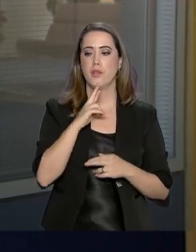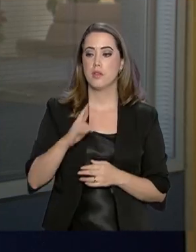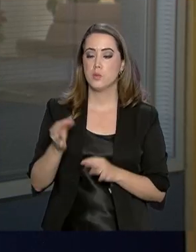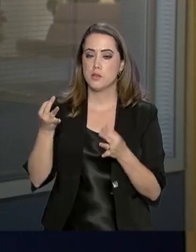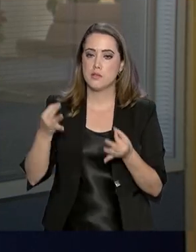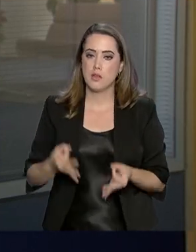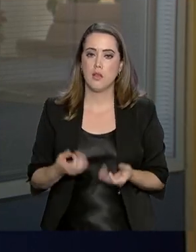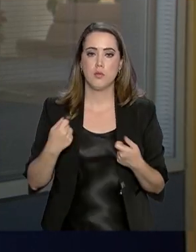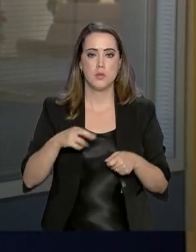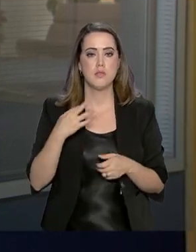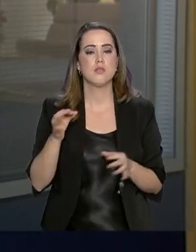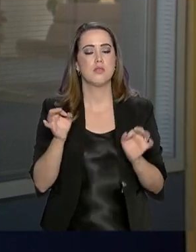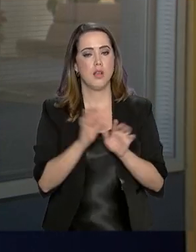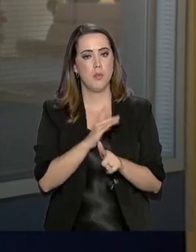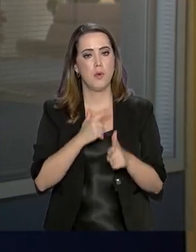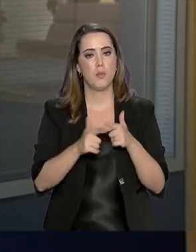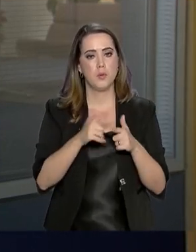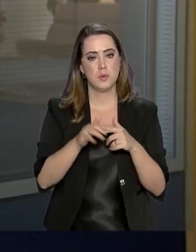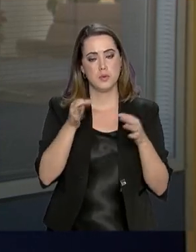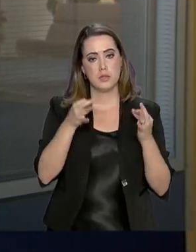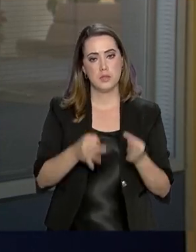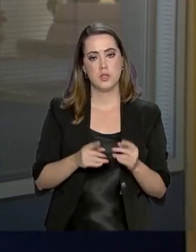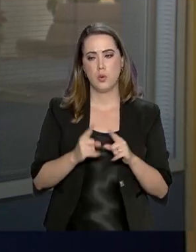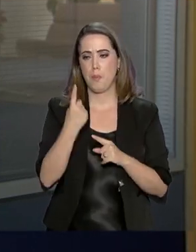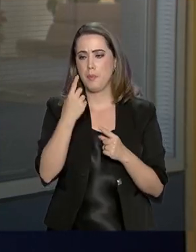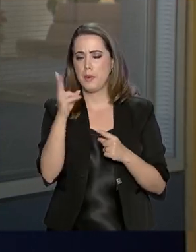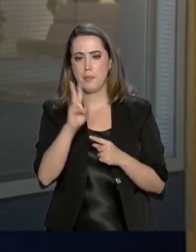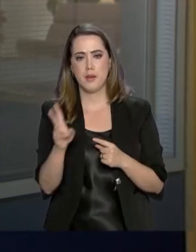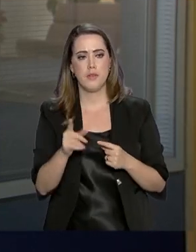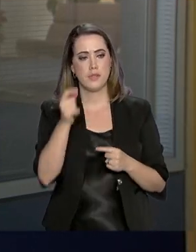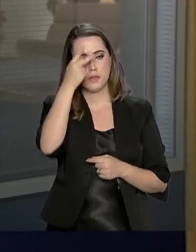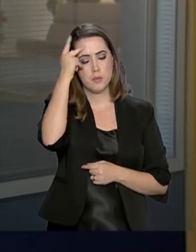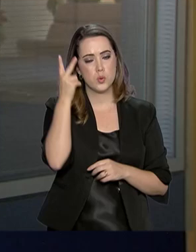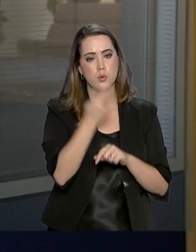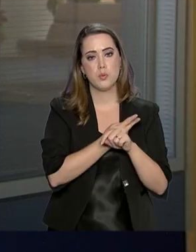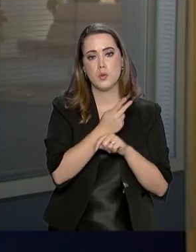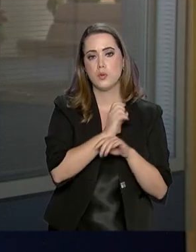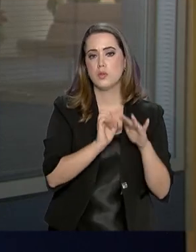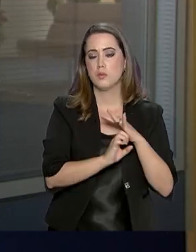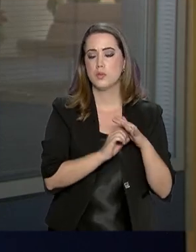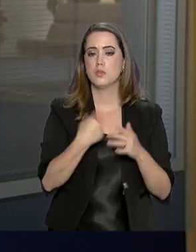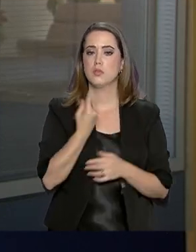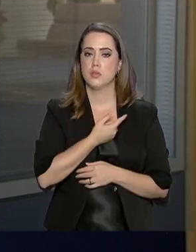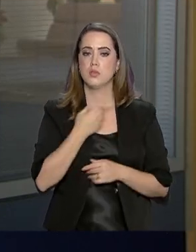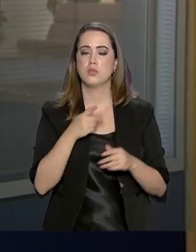Então, ela precisa resolver lá no primeiro contato do cliente com a prestadora. E é sobre isso que a gente tem trabalhado.